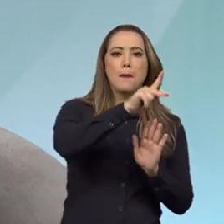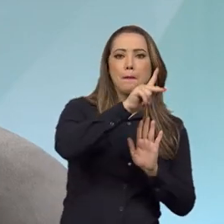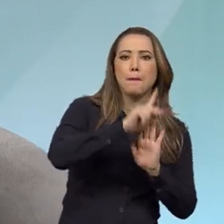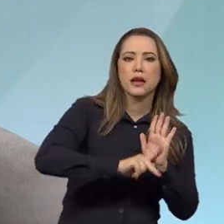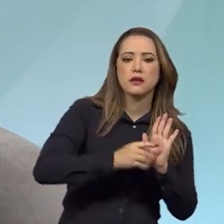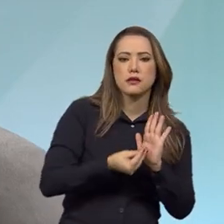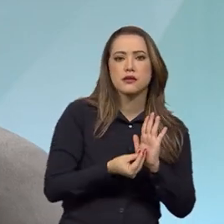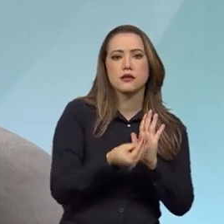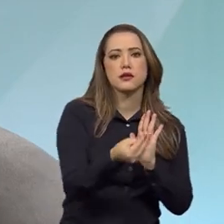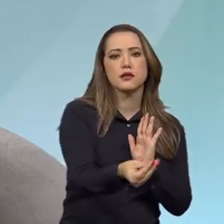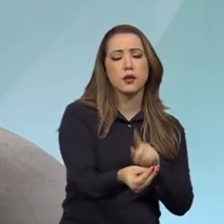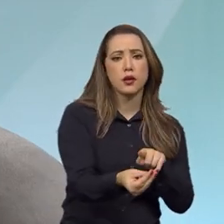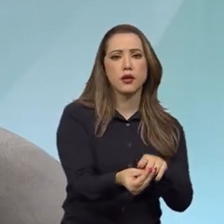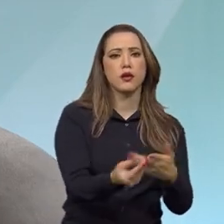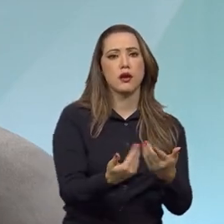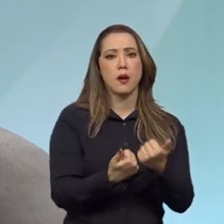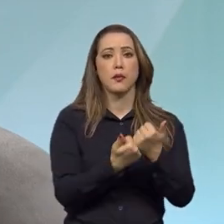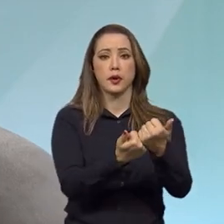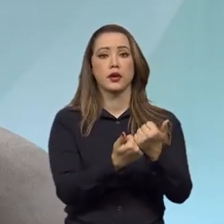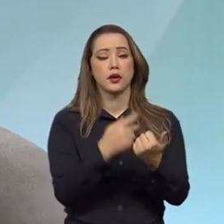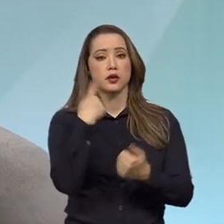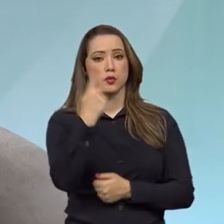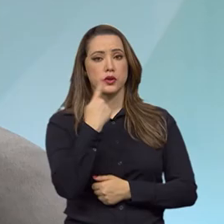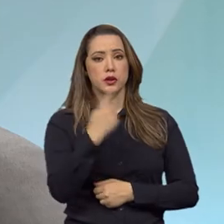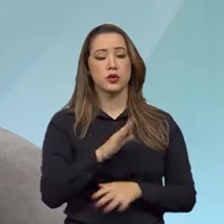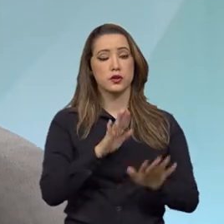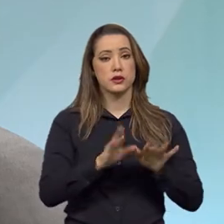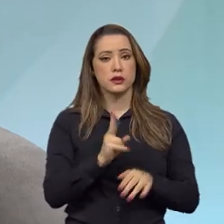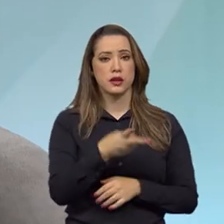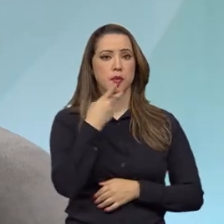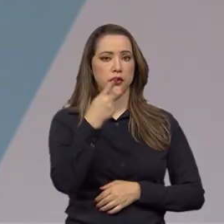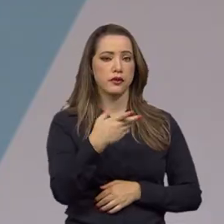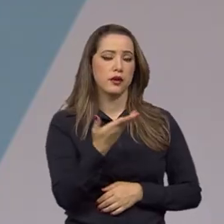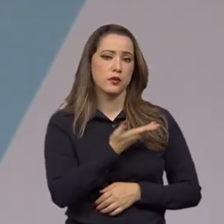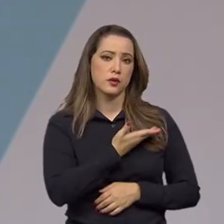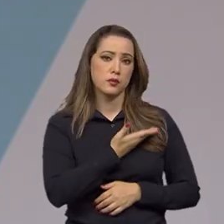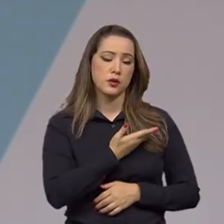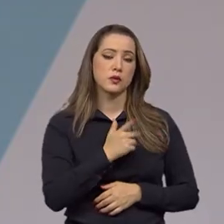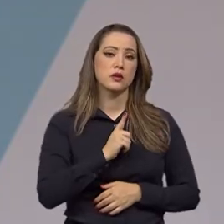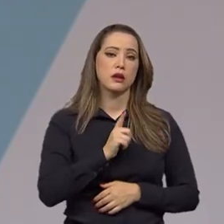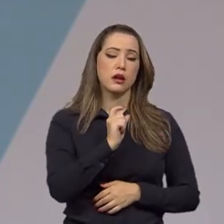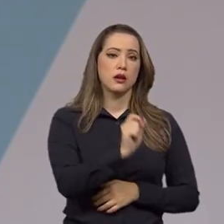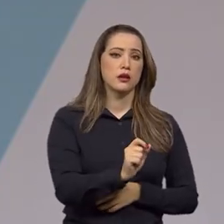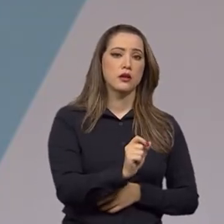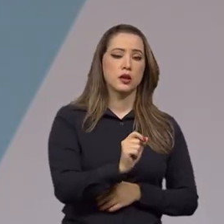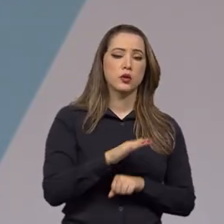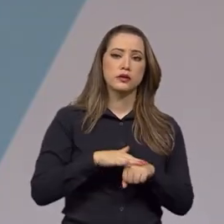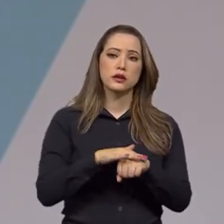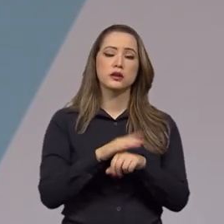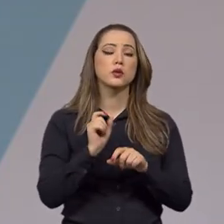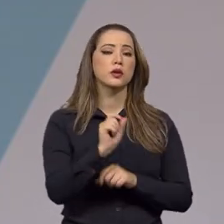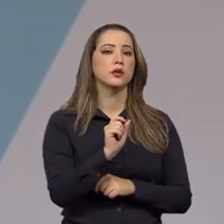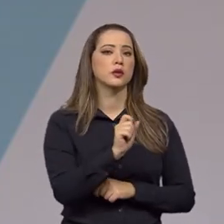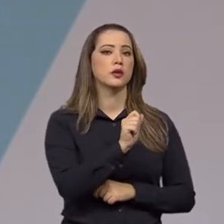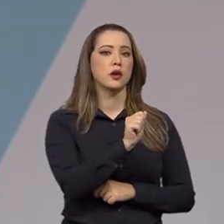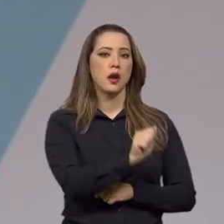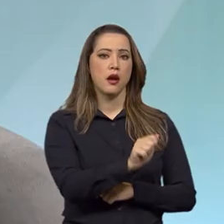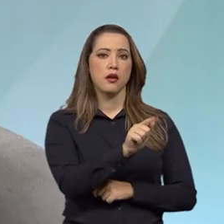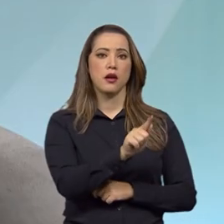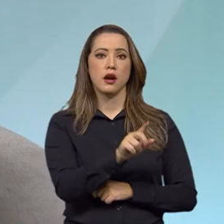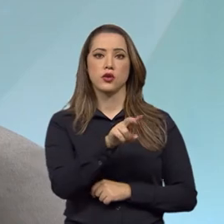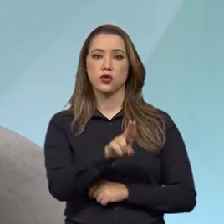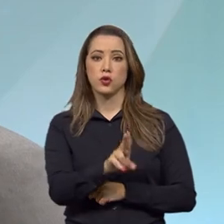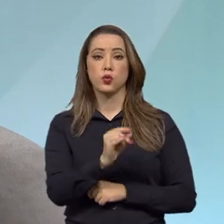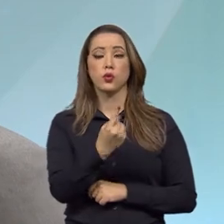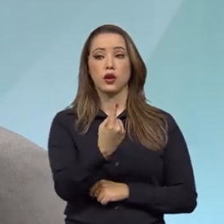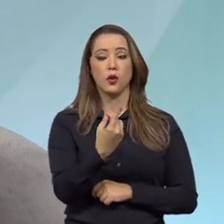em políticas públicas. Eu costumo dizer aos meus colegas, também aqueles que a gente conversa, que a Advocacia-Geral da União tem um colega em cada